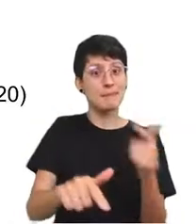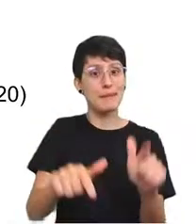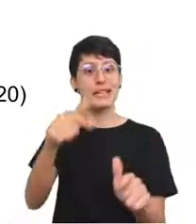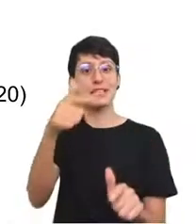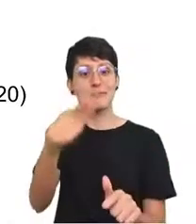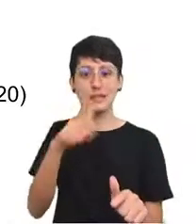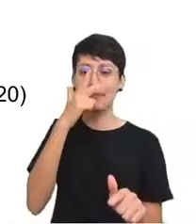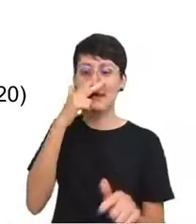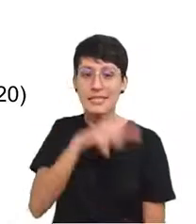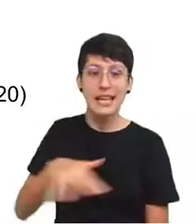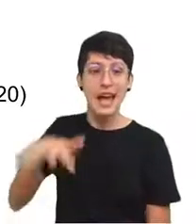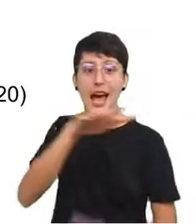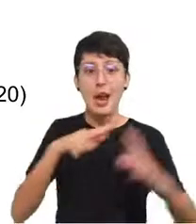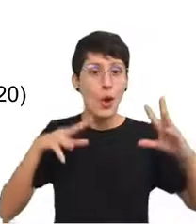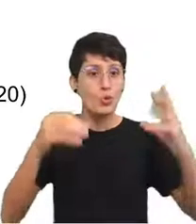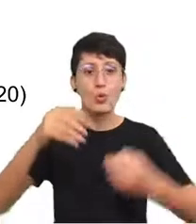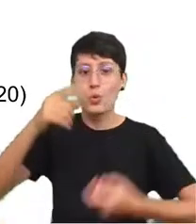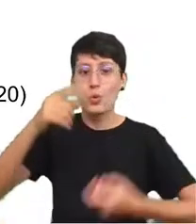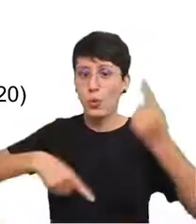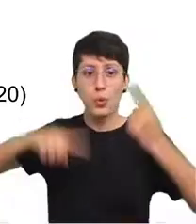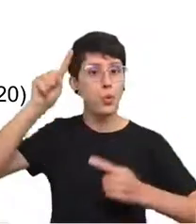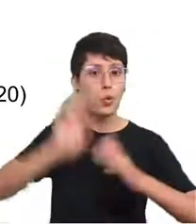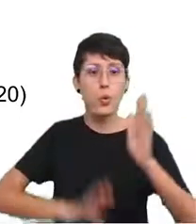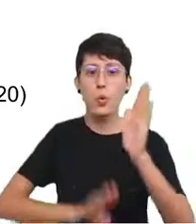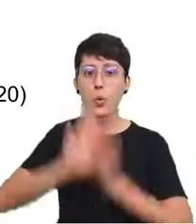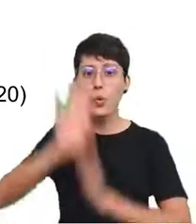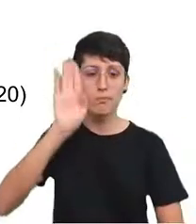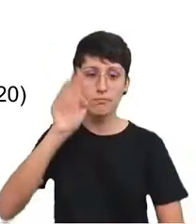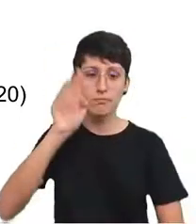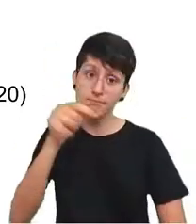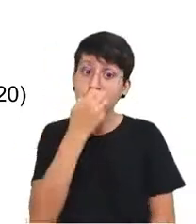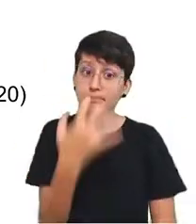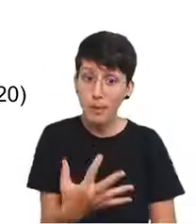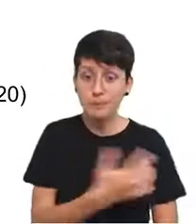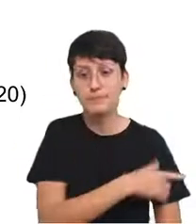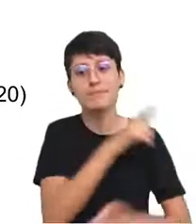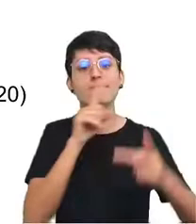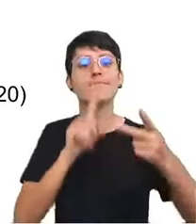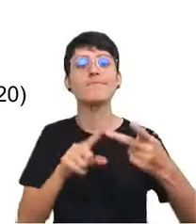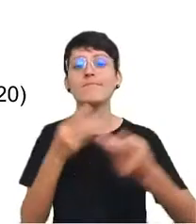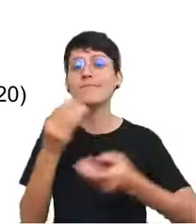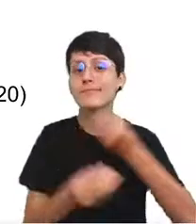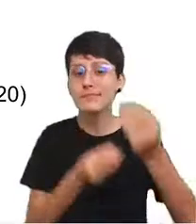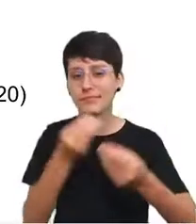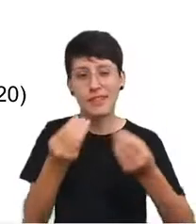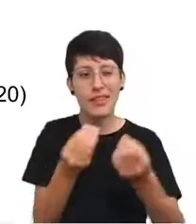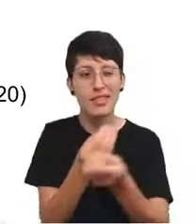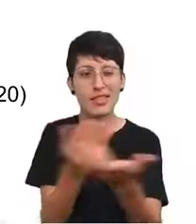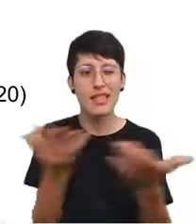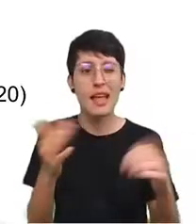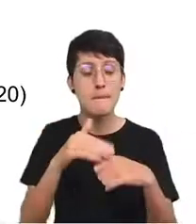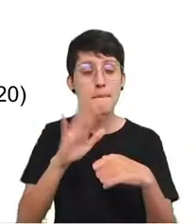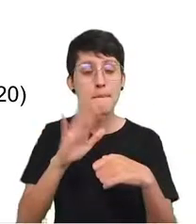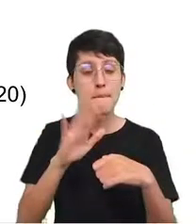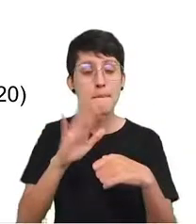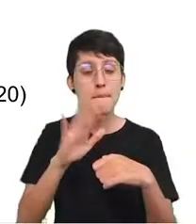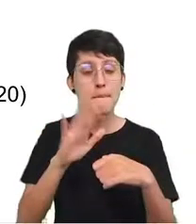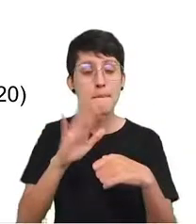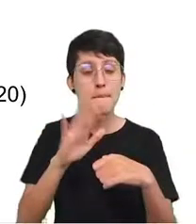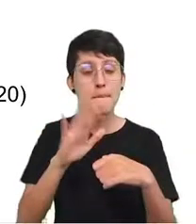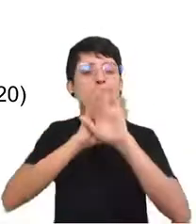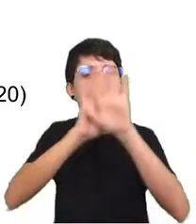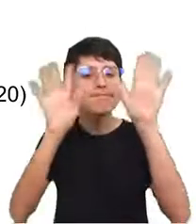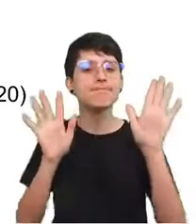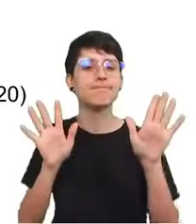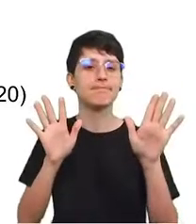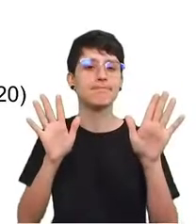poderá evoluir muito mais rapidamente. Isso seria útil. O segundo motivo é que oferece mais clareza na abordagem. Eu acho que não há como